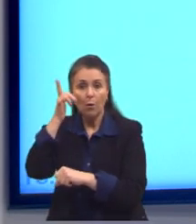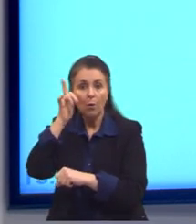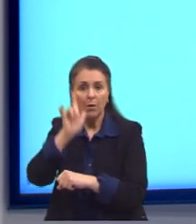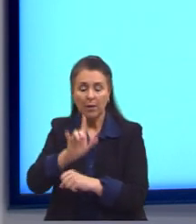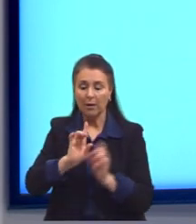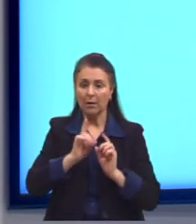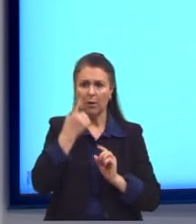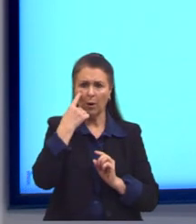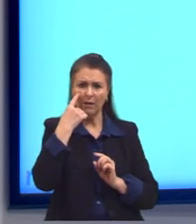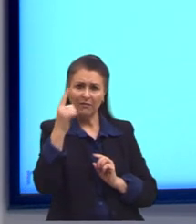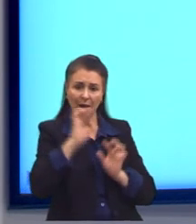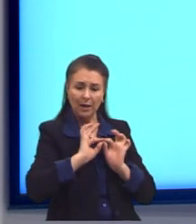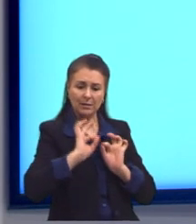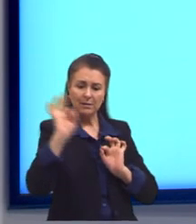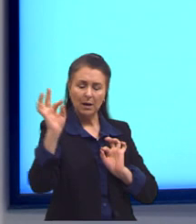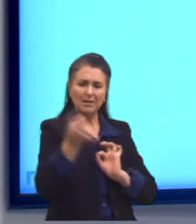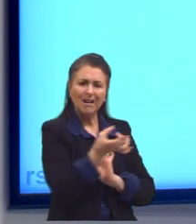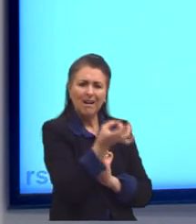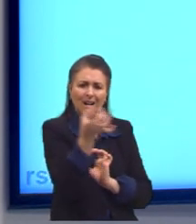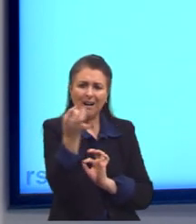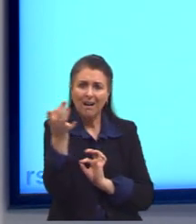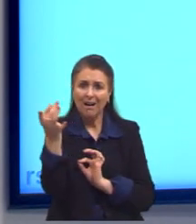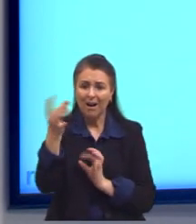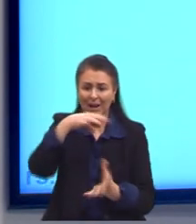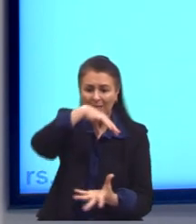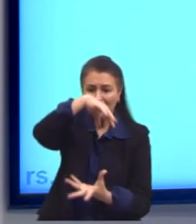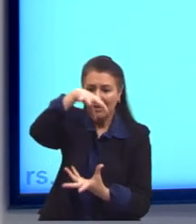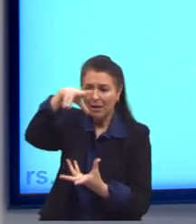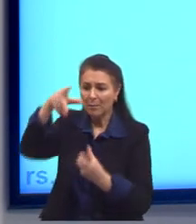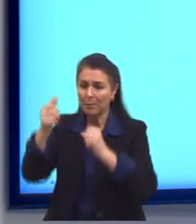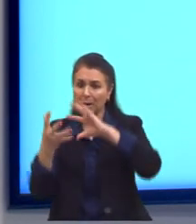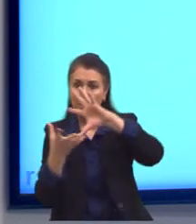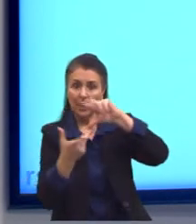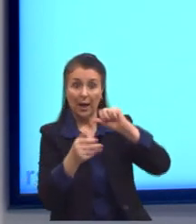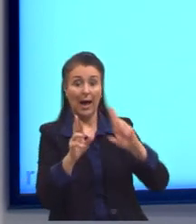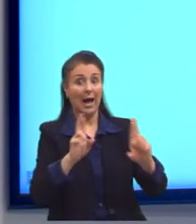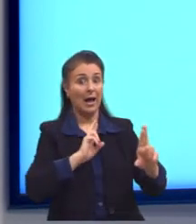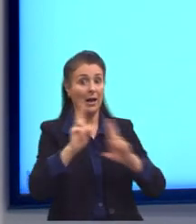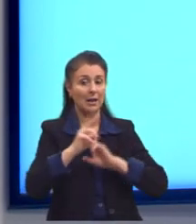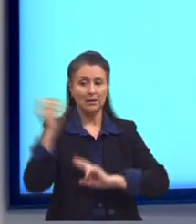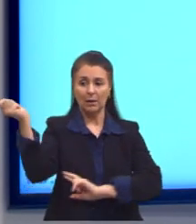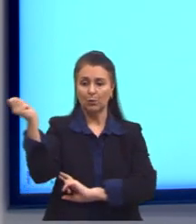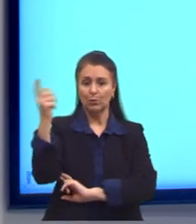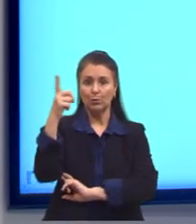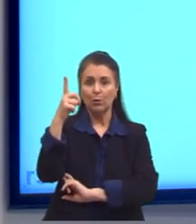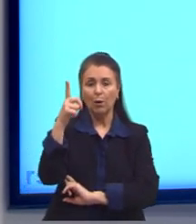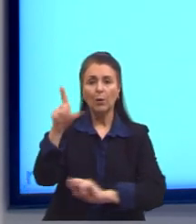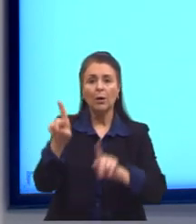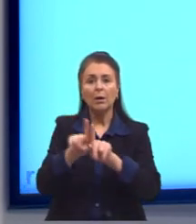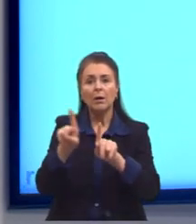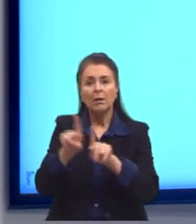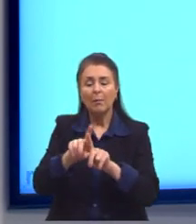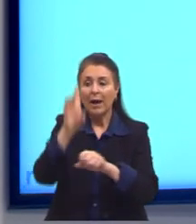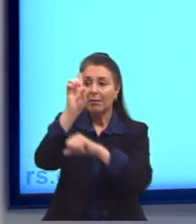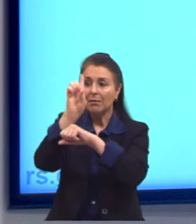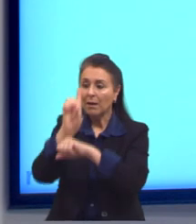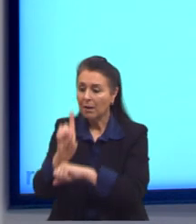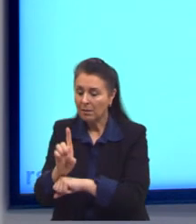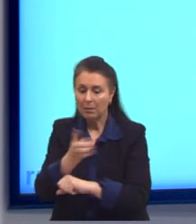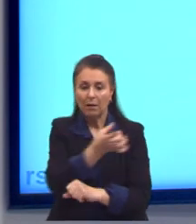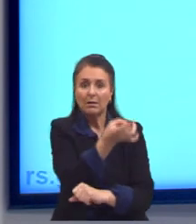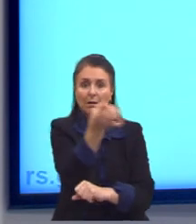distância de cada planeta em relação ao Sol e também a densidade desses planetas,